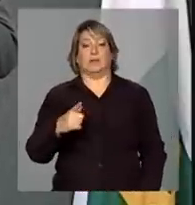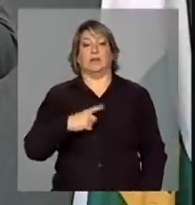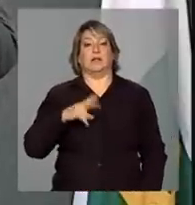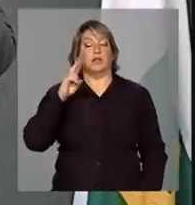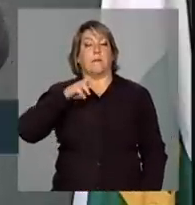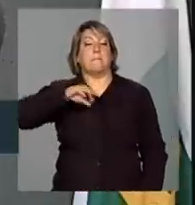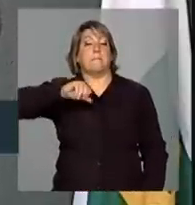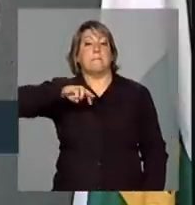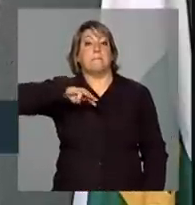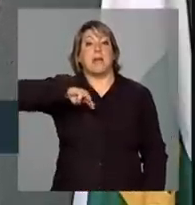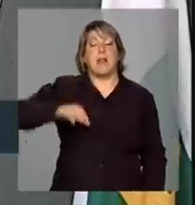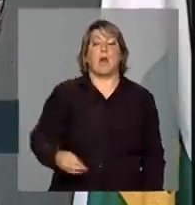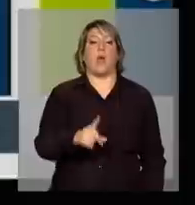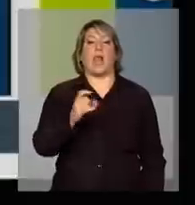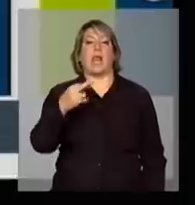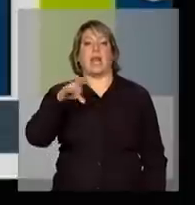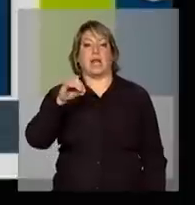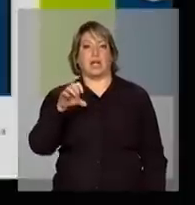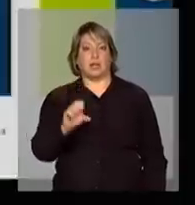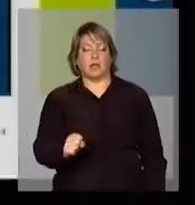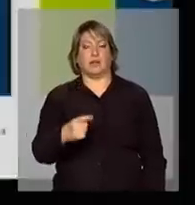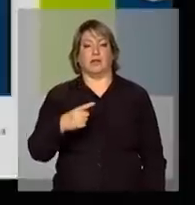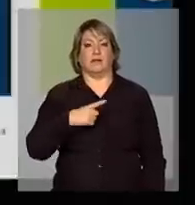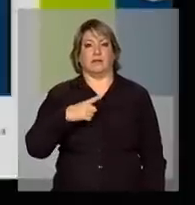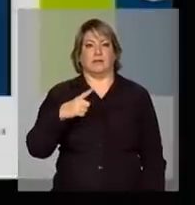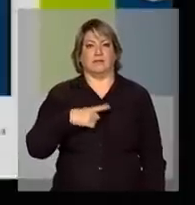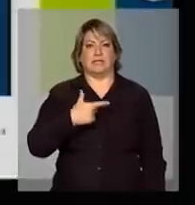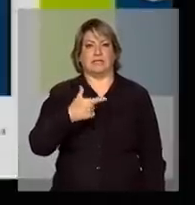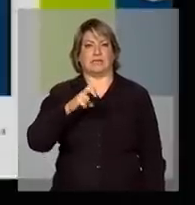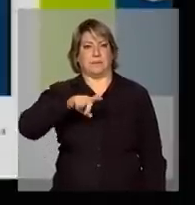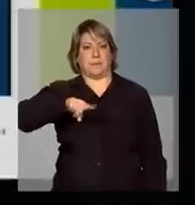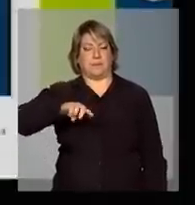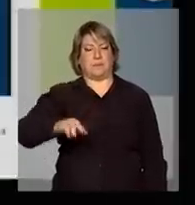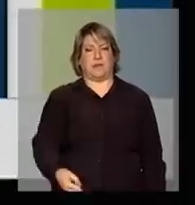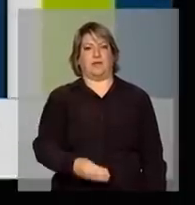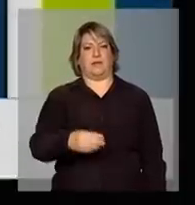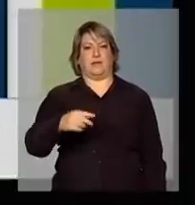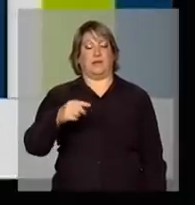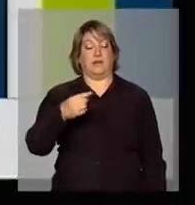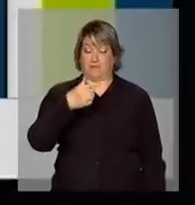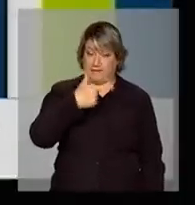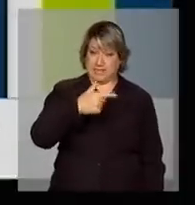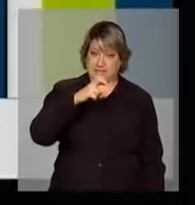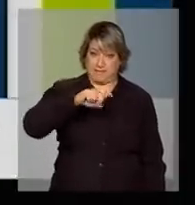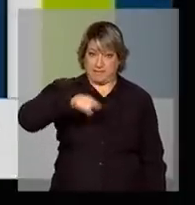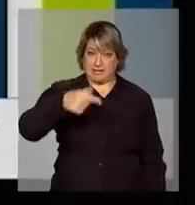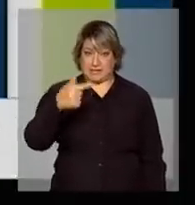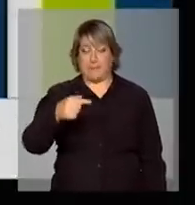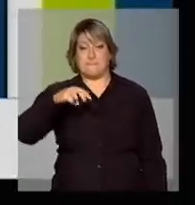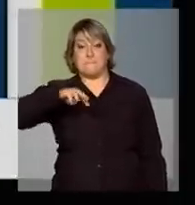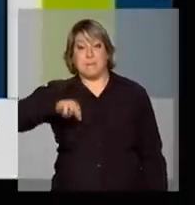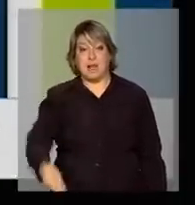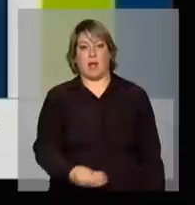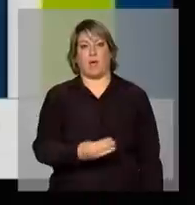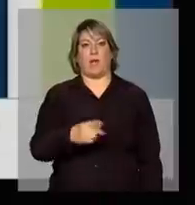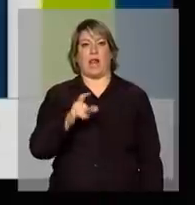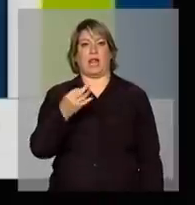25 milhões, 25,7 milhões de litros, 9%, e aqui a questão